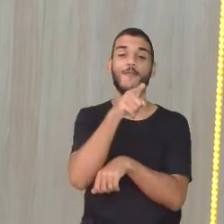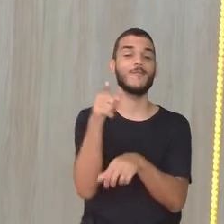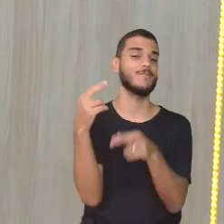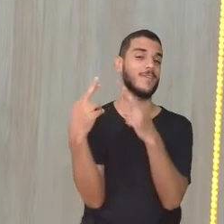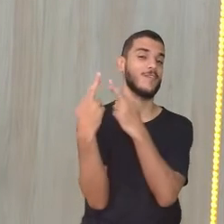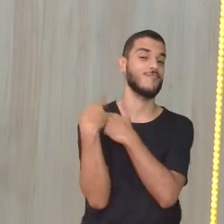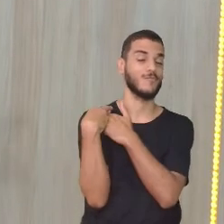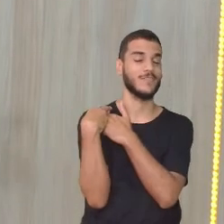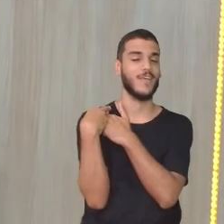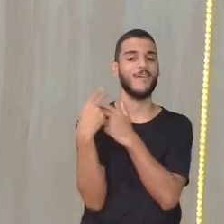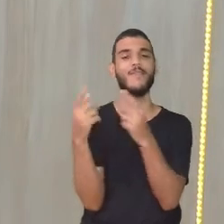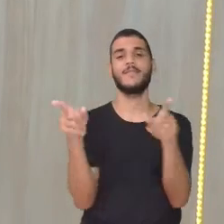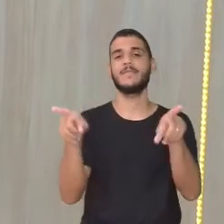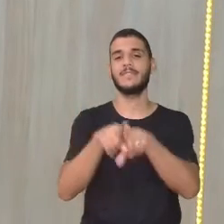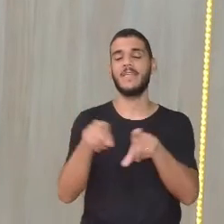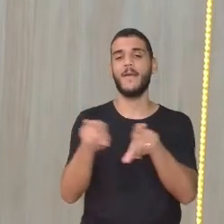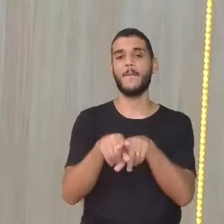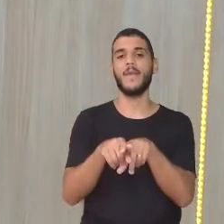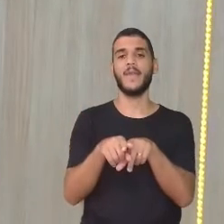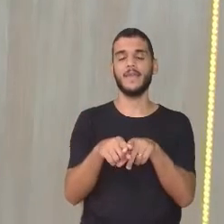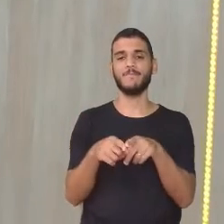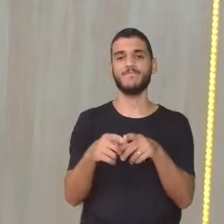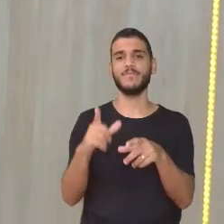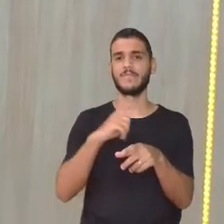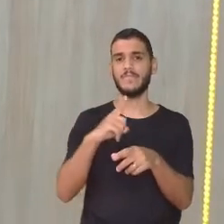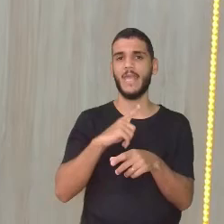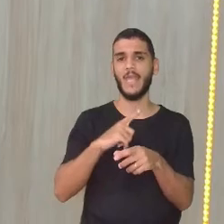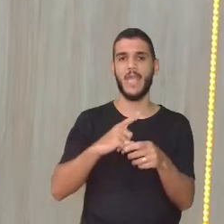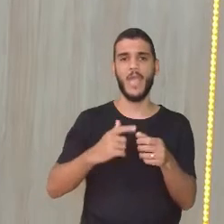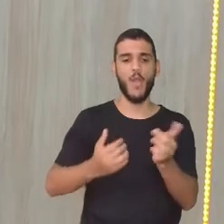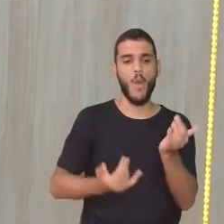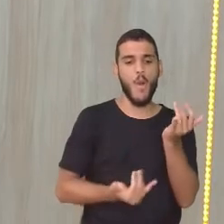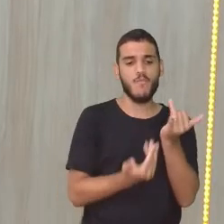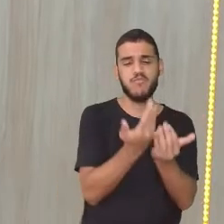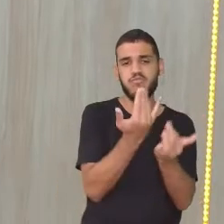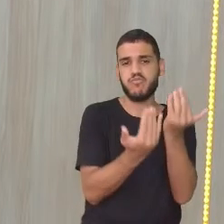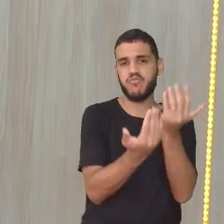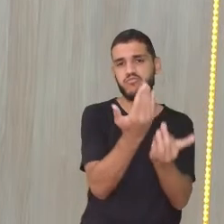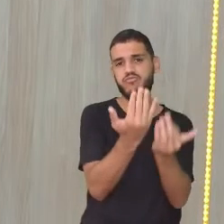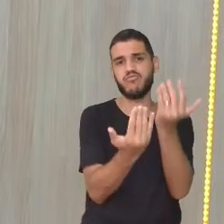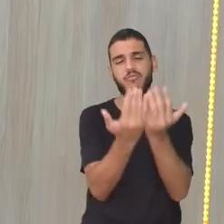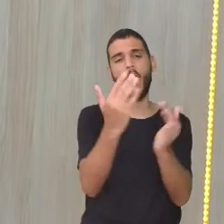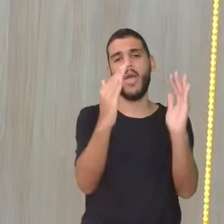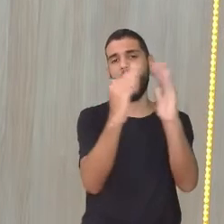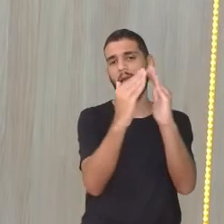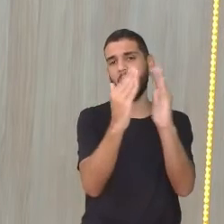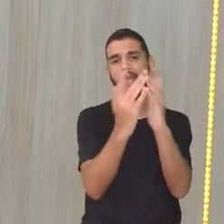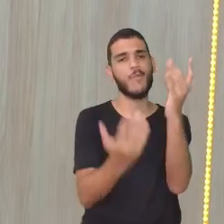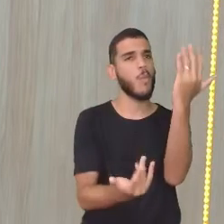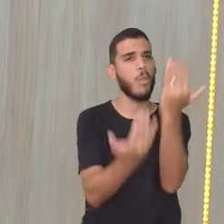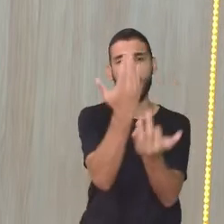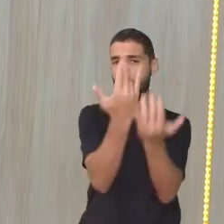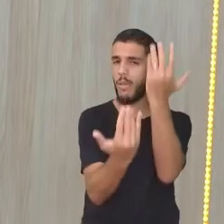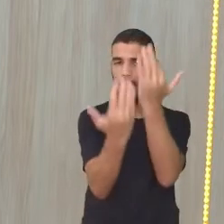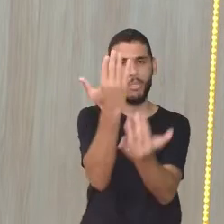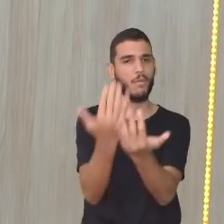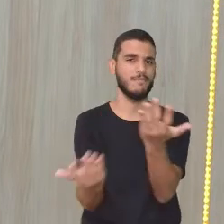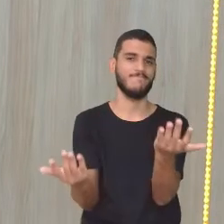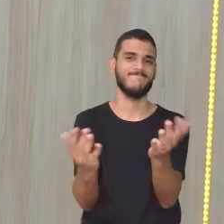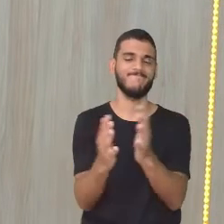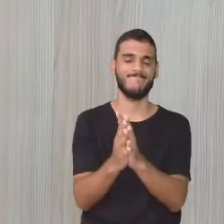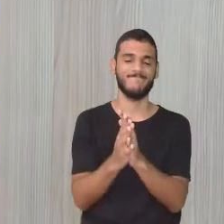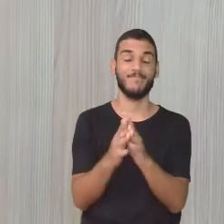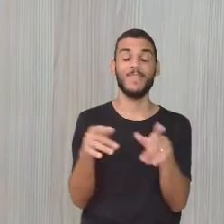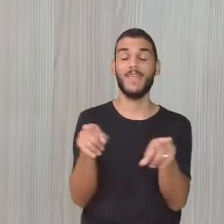né? Você pode causar também grandes incêndios, porque isso pode ser perigoso, esse negócio estar botando fogo. O solo